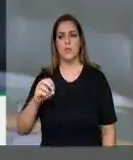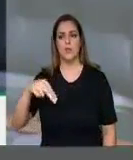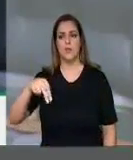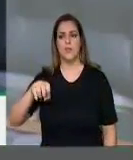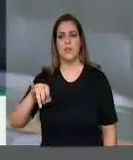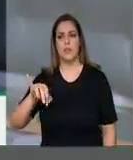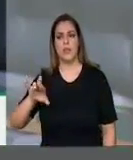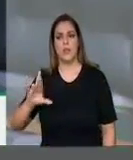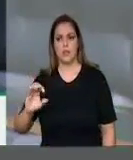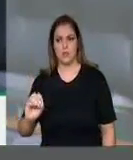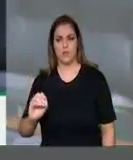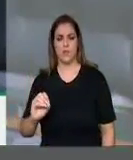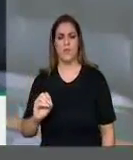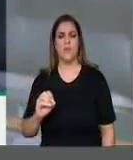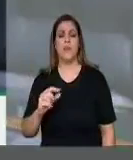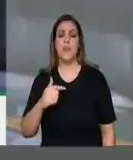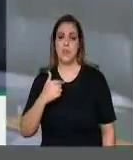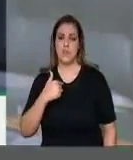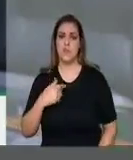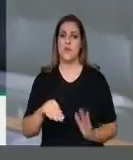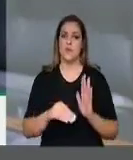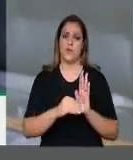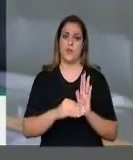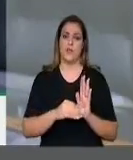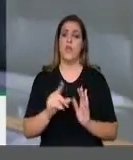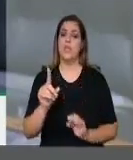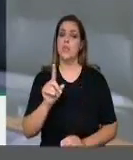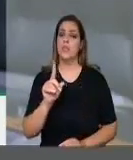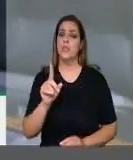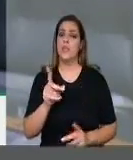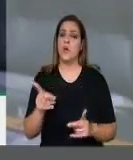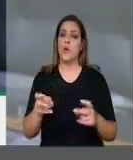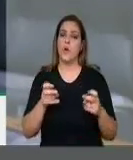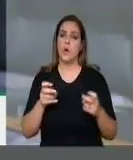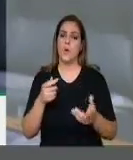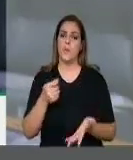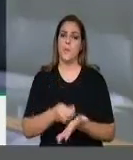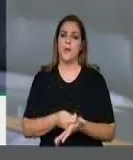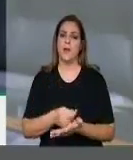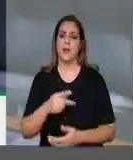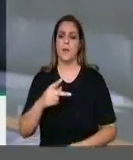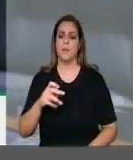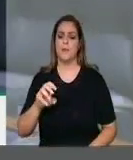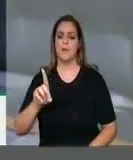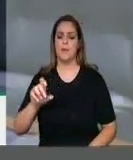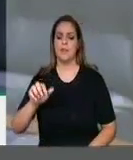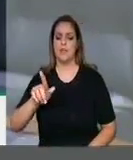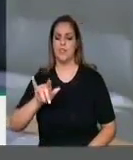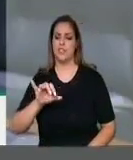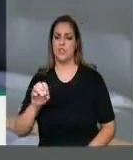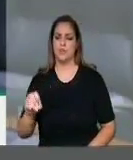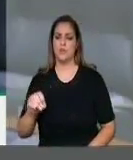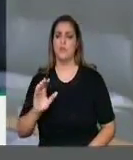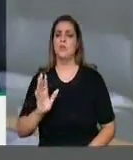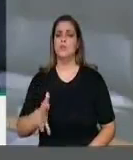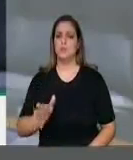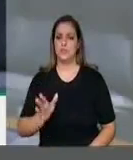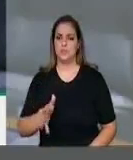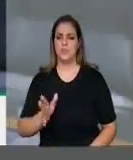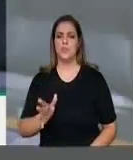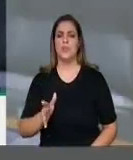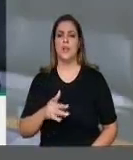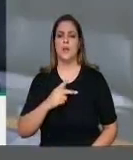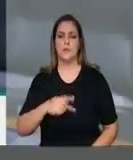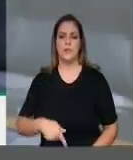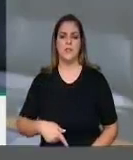cobrança de pedágio nos eixos suspensos. Isso foi aprovado e foi sancionado pela presidente da